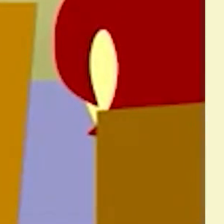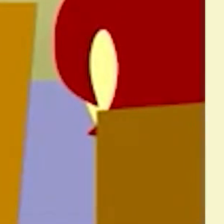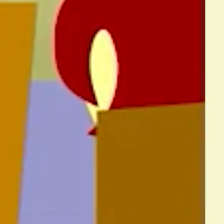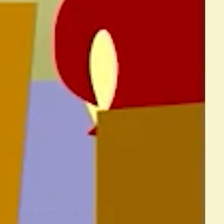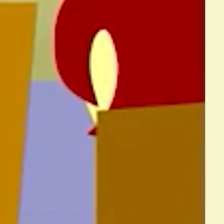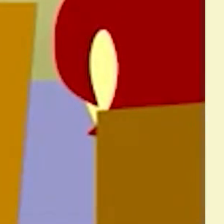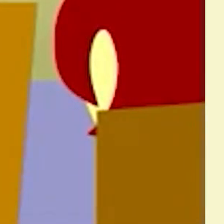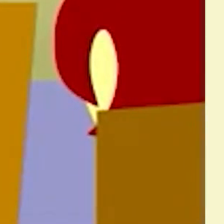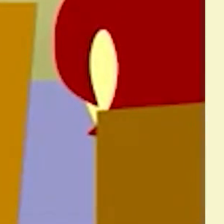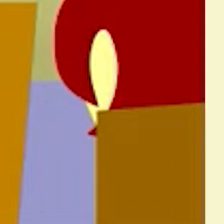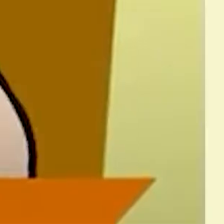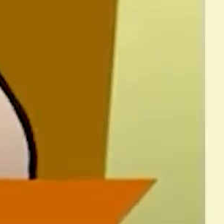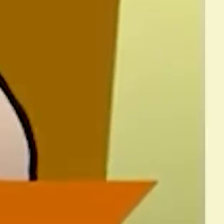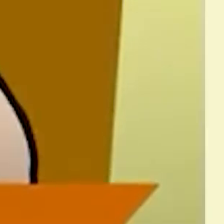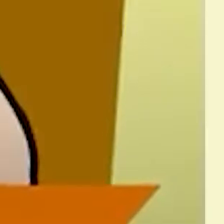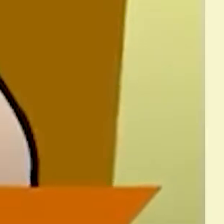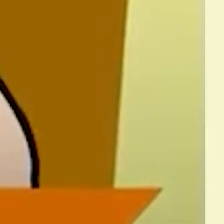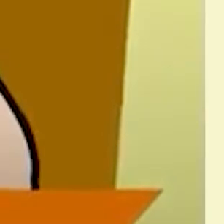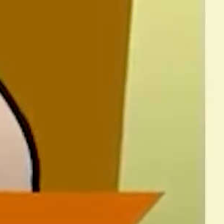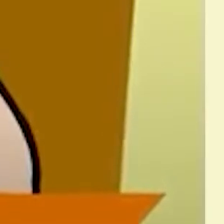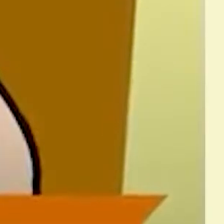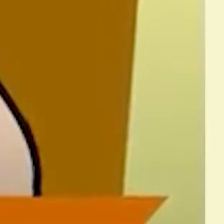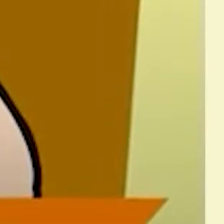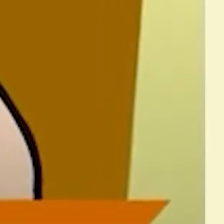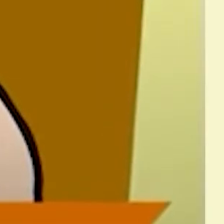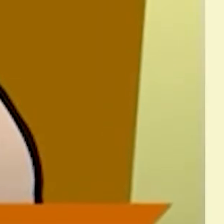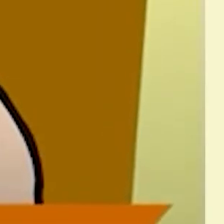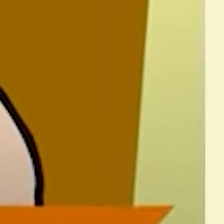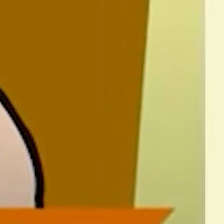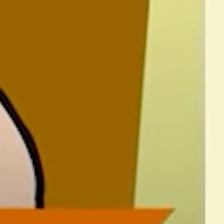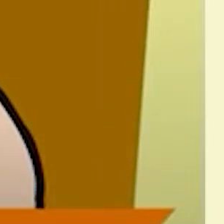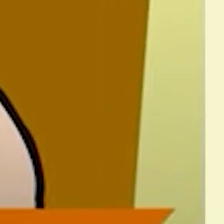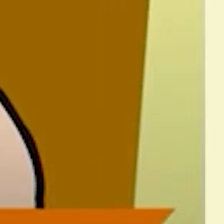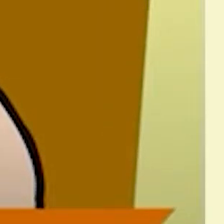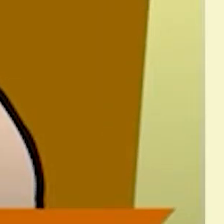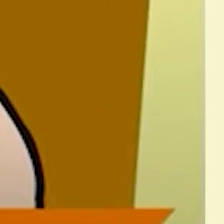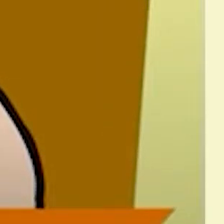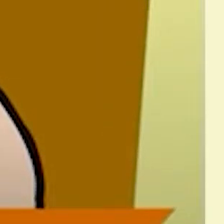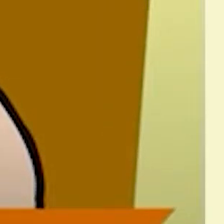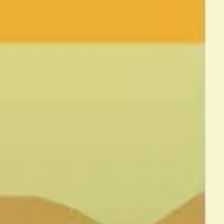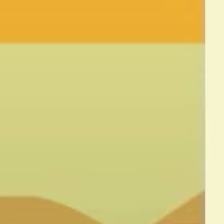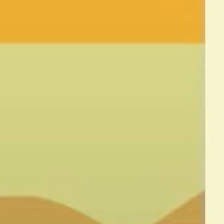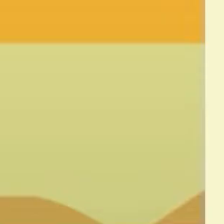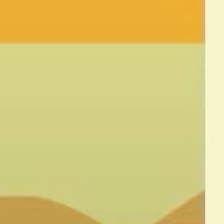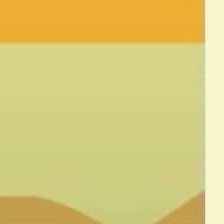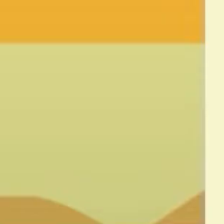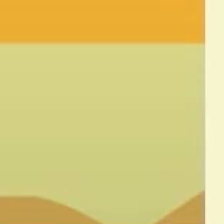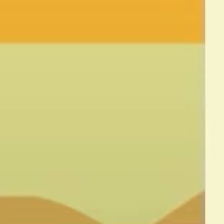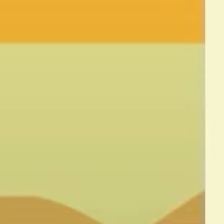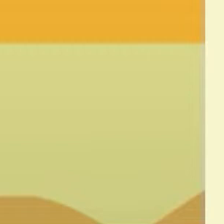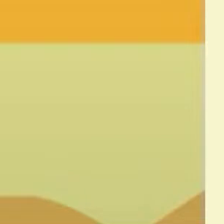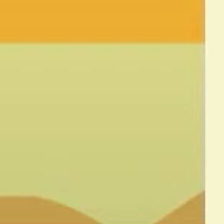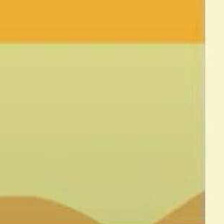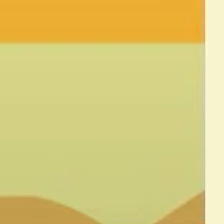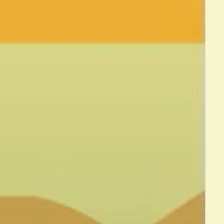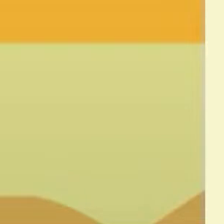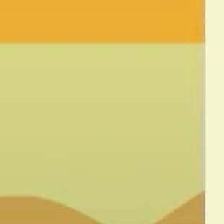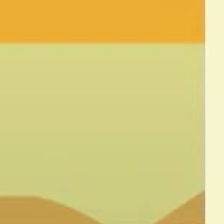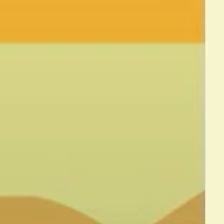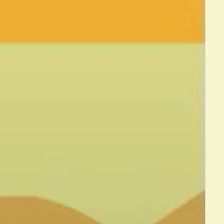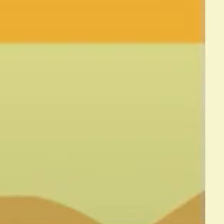consumo e consumismo? A mamãe disse que consumo é quando a gente compra. Isso, Dani.